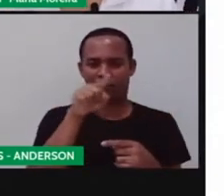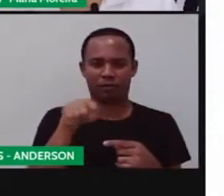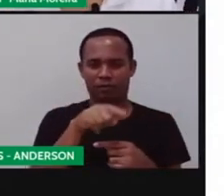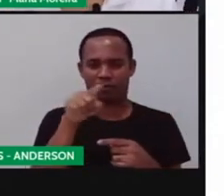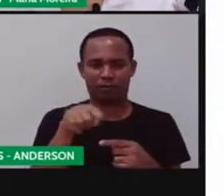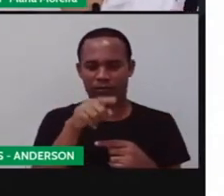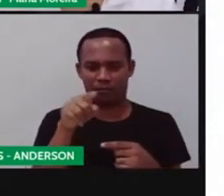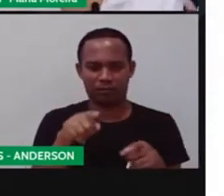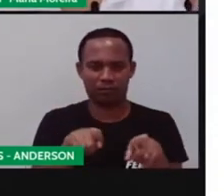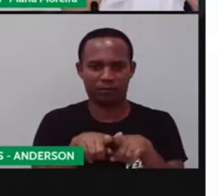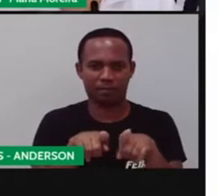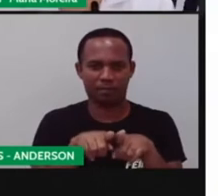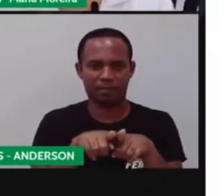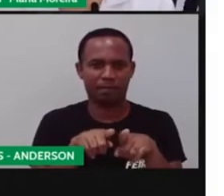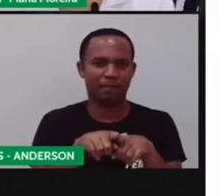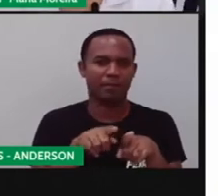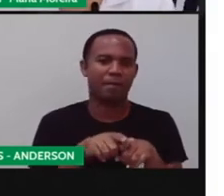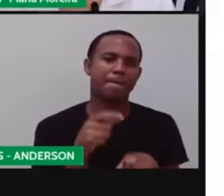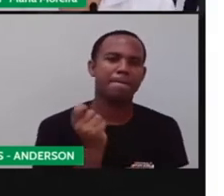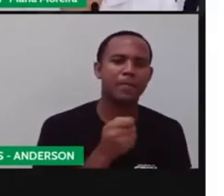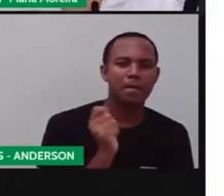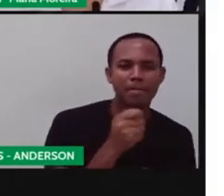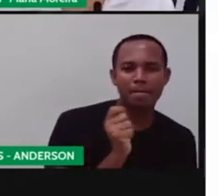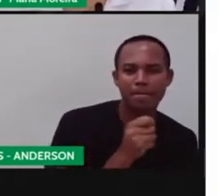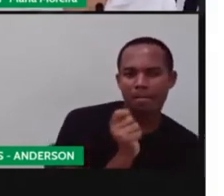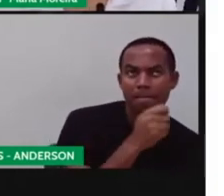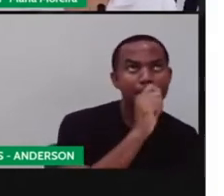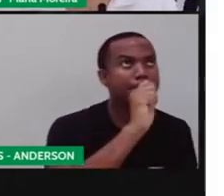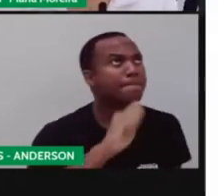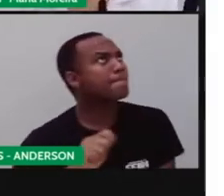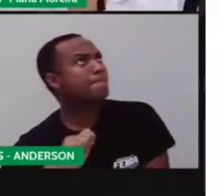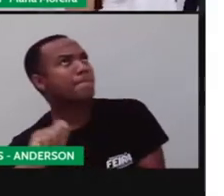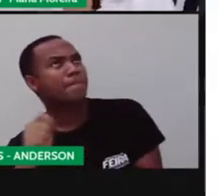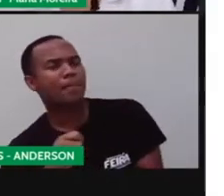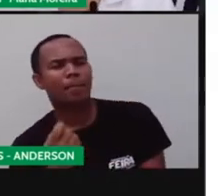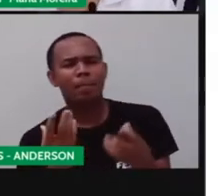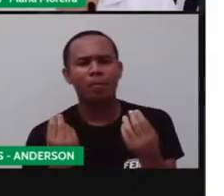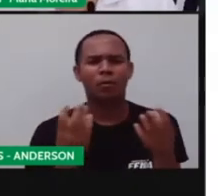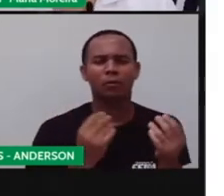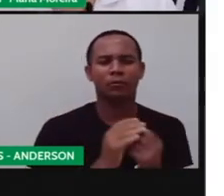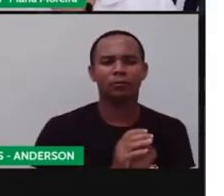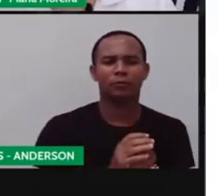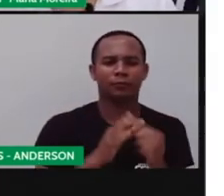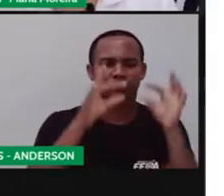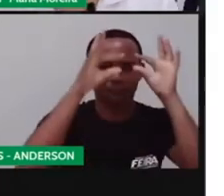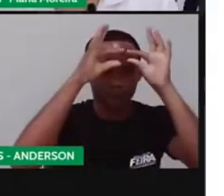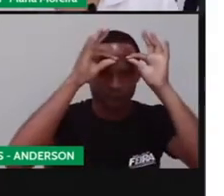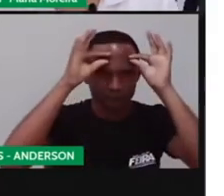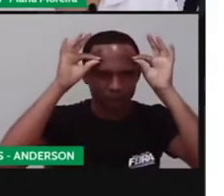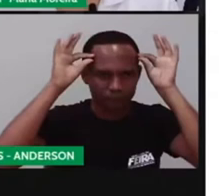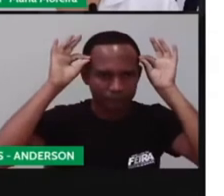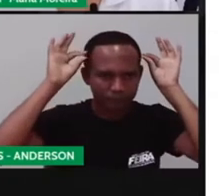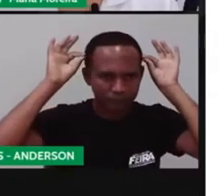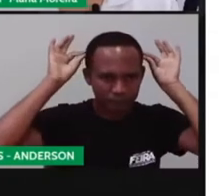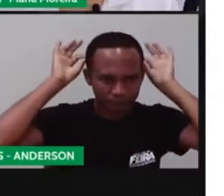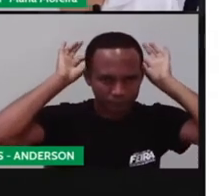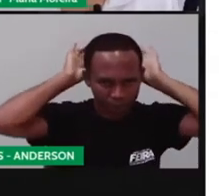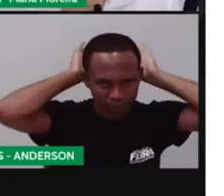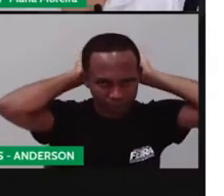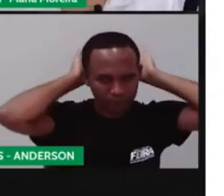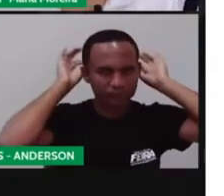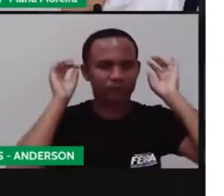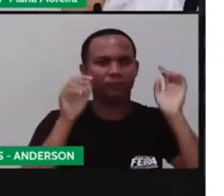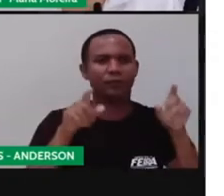pipas. Brinquei muito de pipa. Muito mesmo. Da Grécia e da Roma, vieram o quê? As